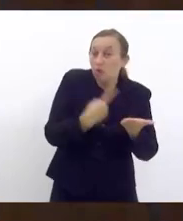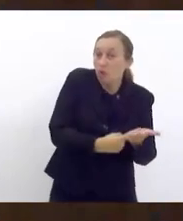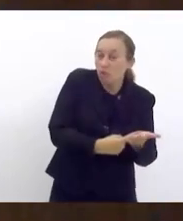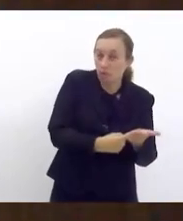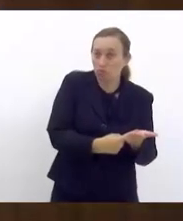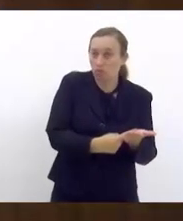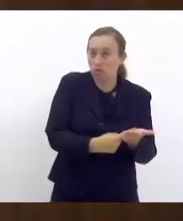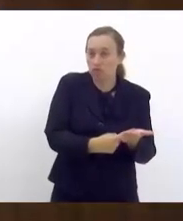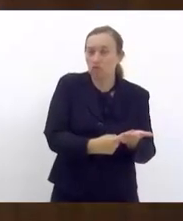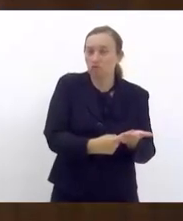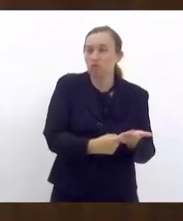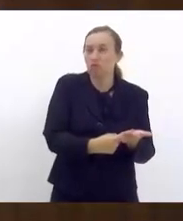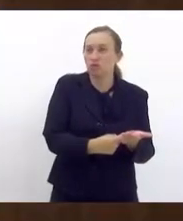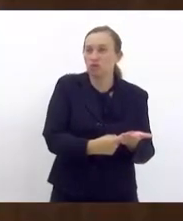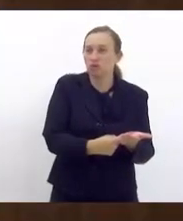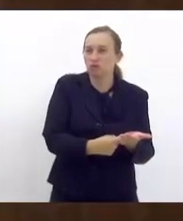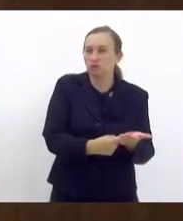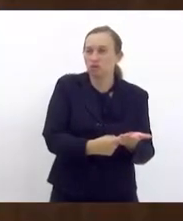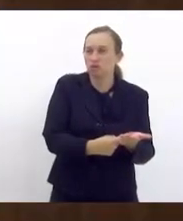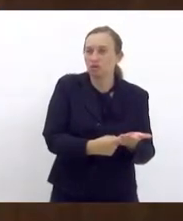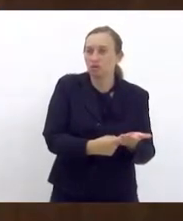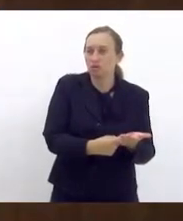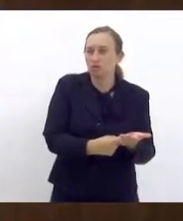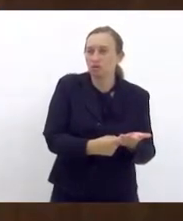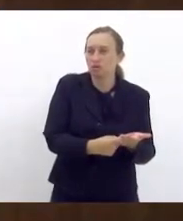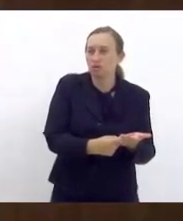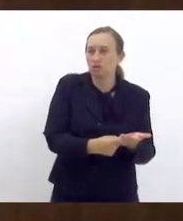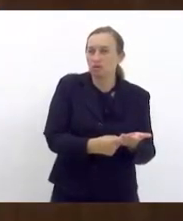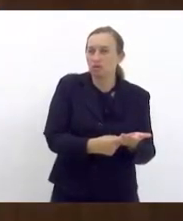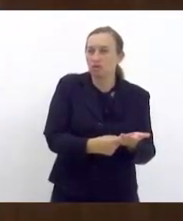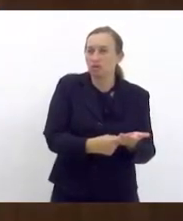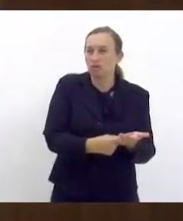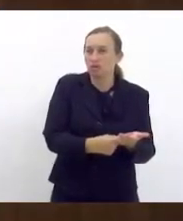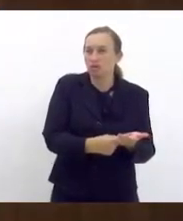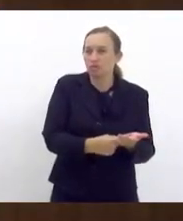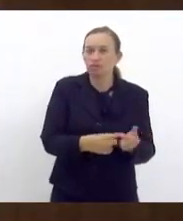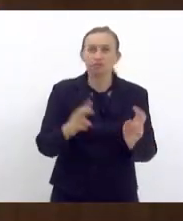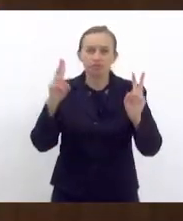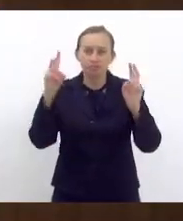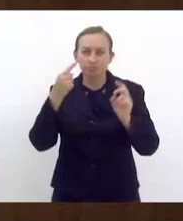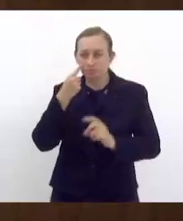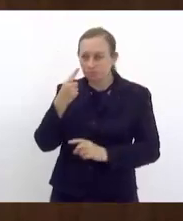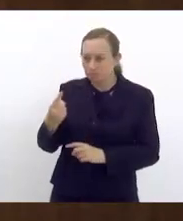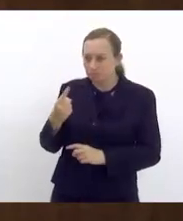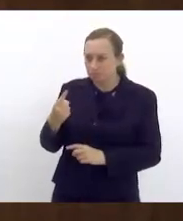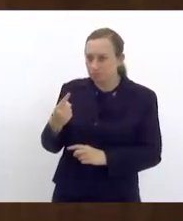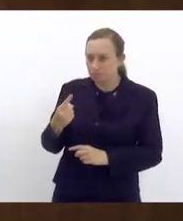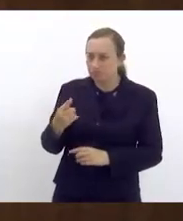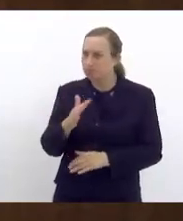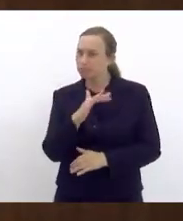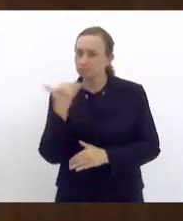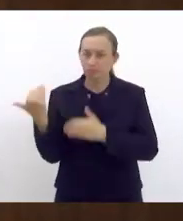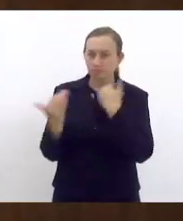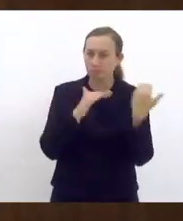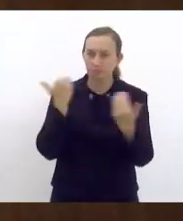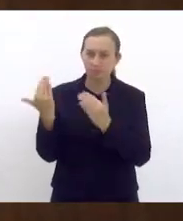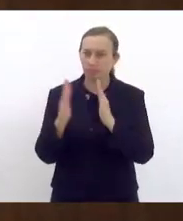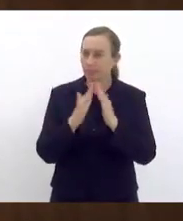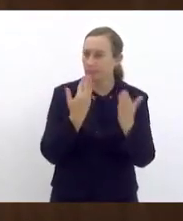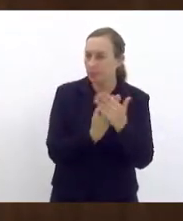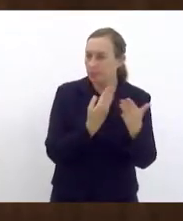foi se acentuando. As situações que nós assistimos de massacres nas escolas, as